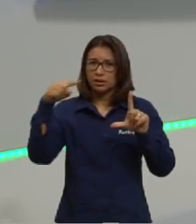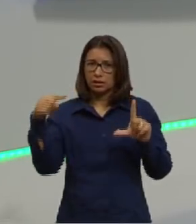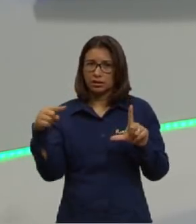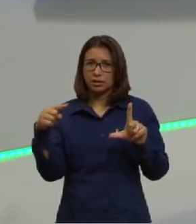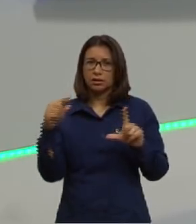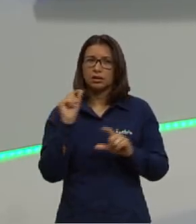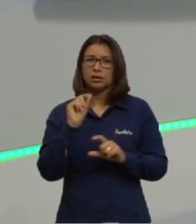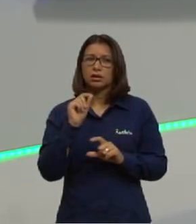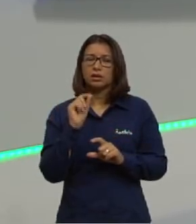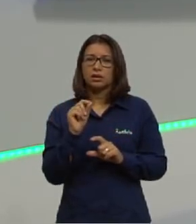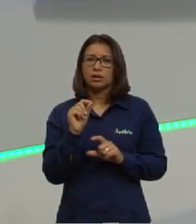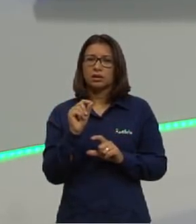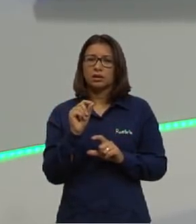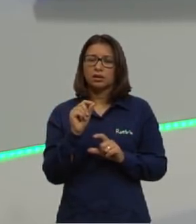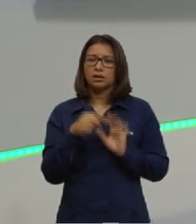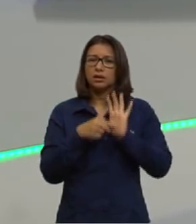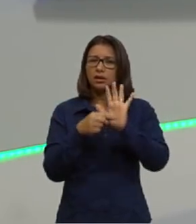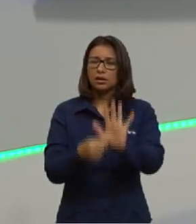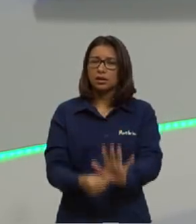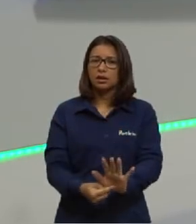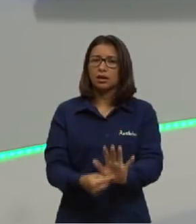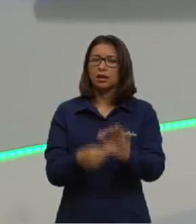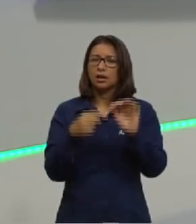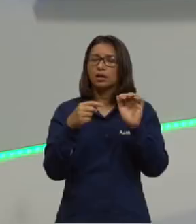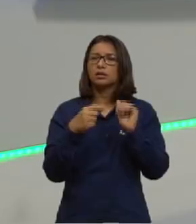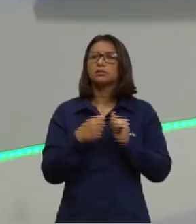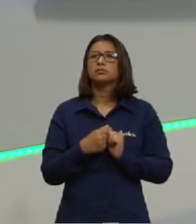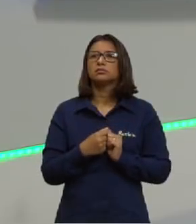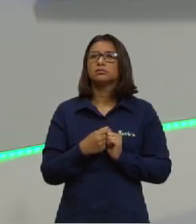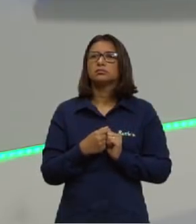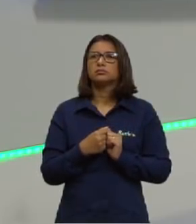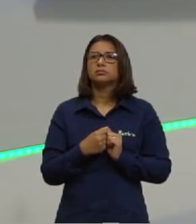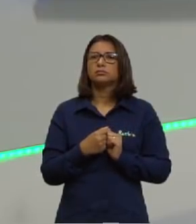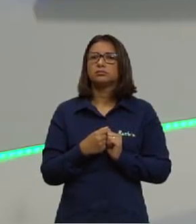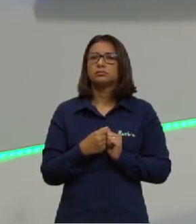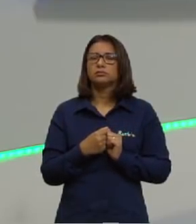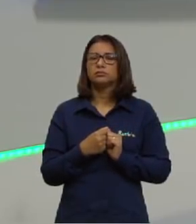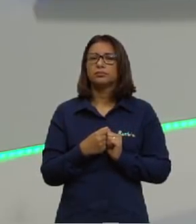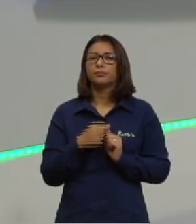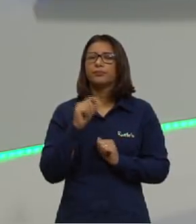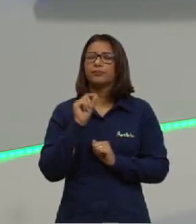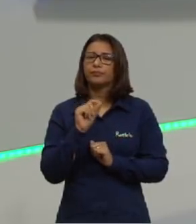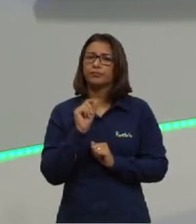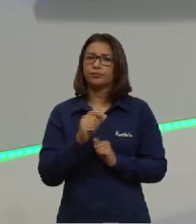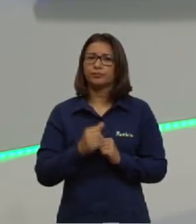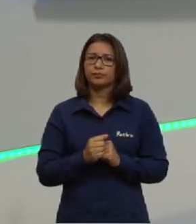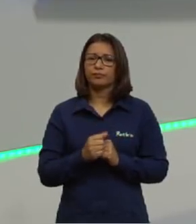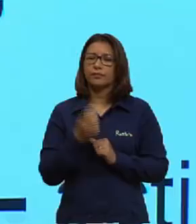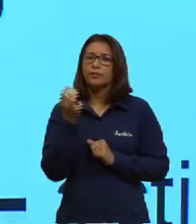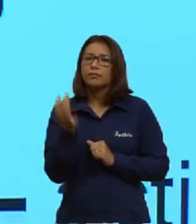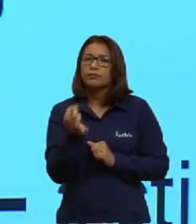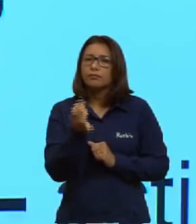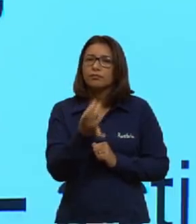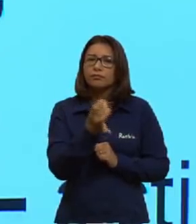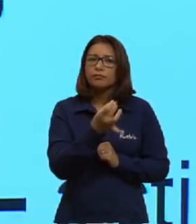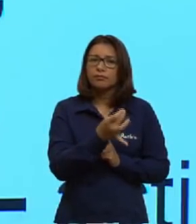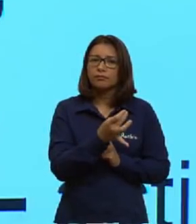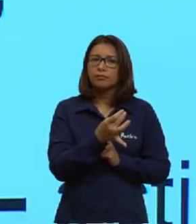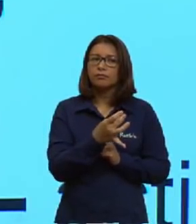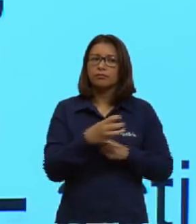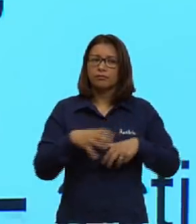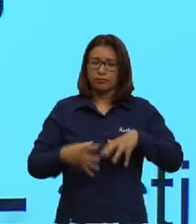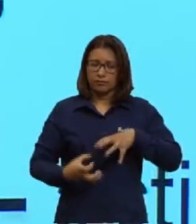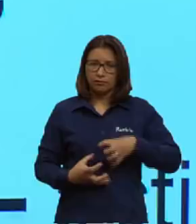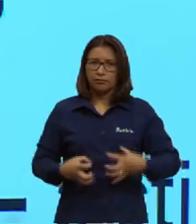só para ilustrar, na verdade, eu vou estar descrevendo aqui, que cada enzima,